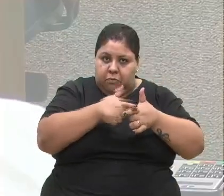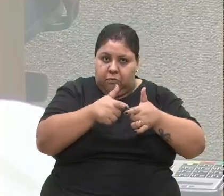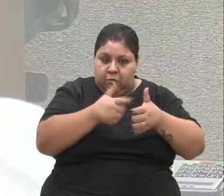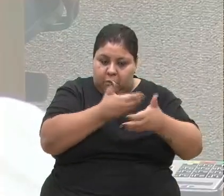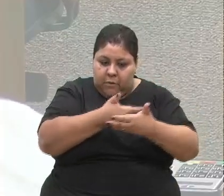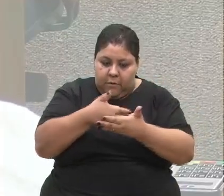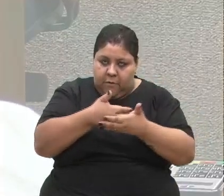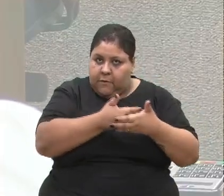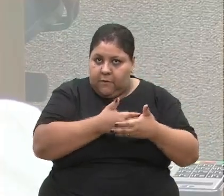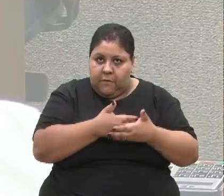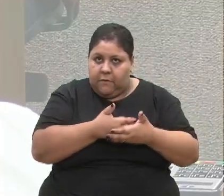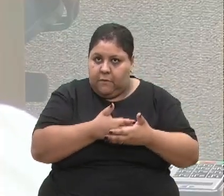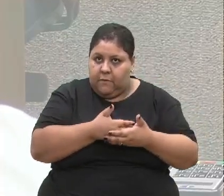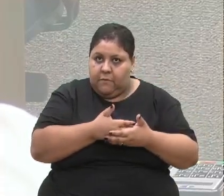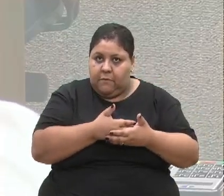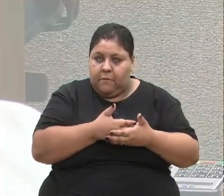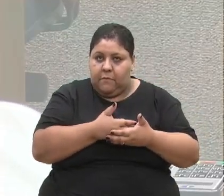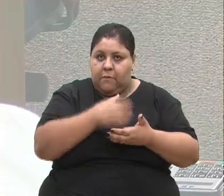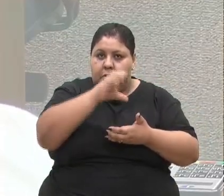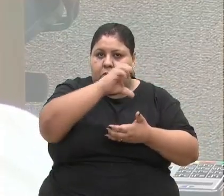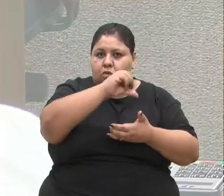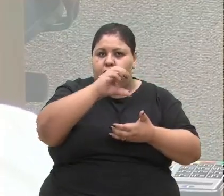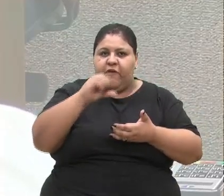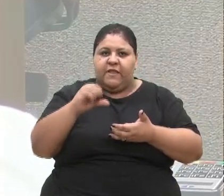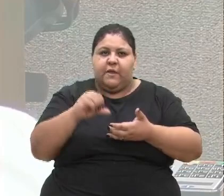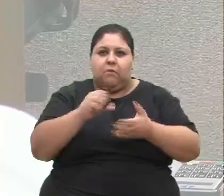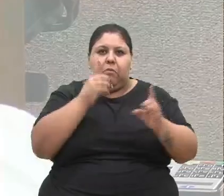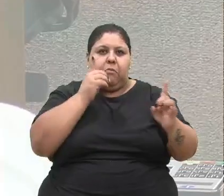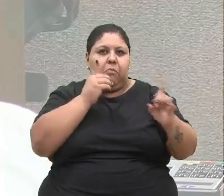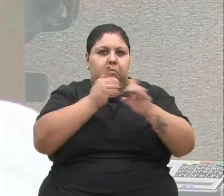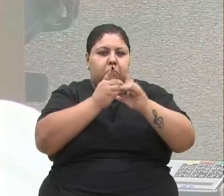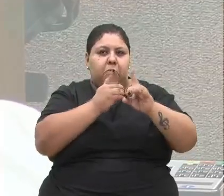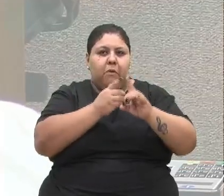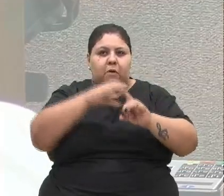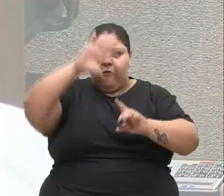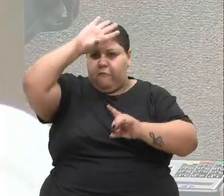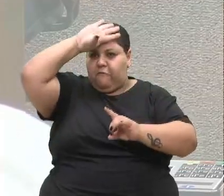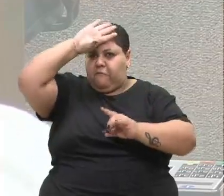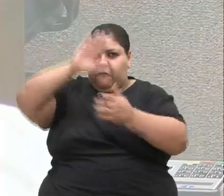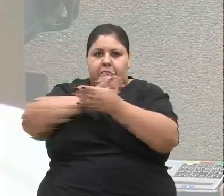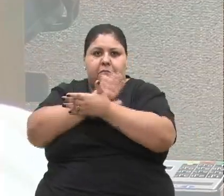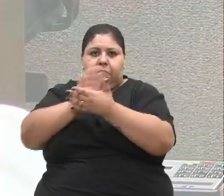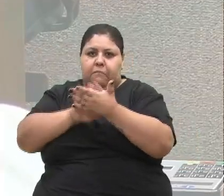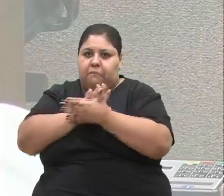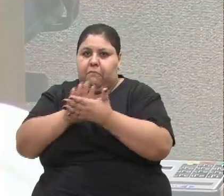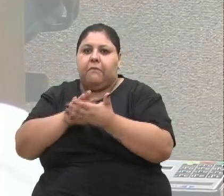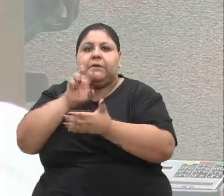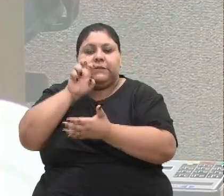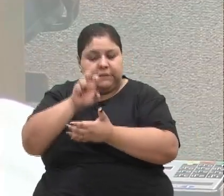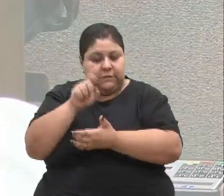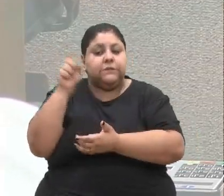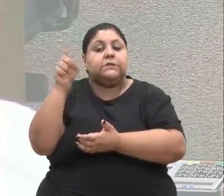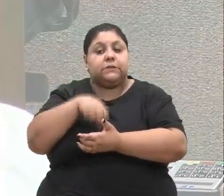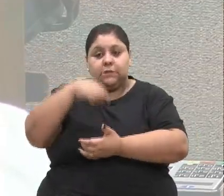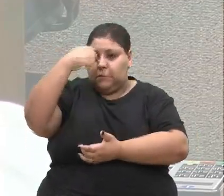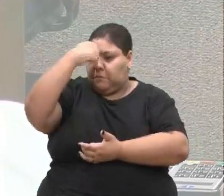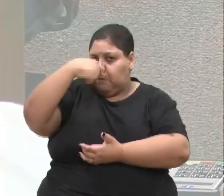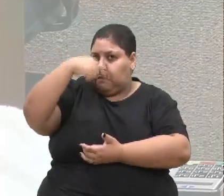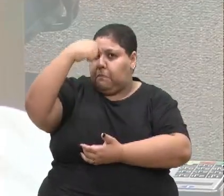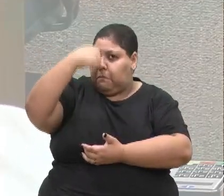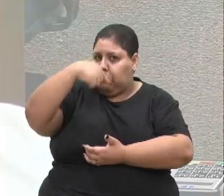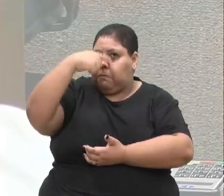suturação 98, estava sem febre, sim, com coriza, foi